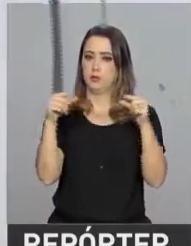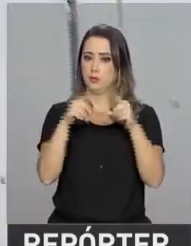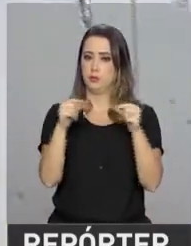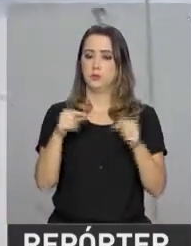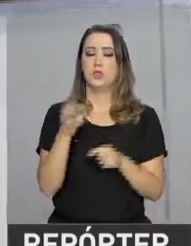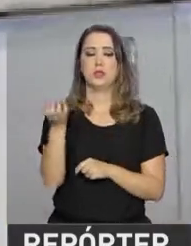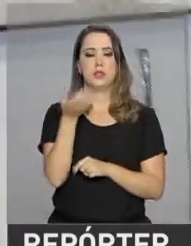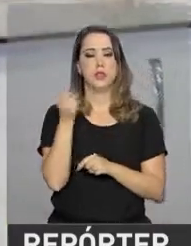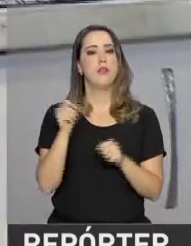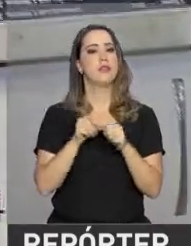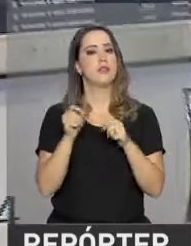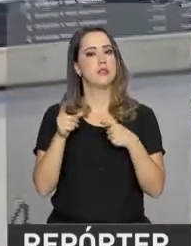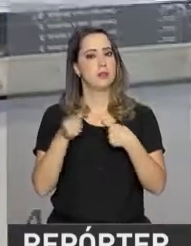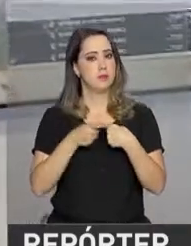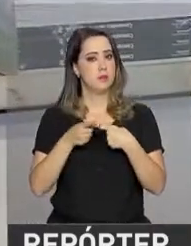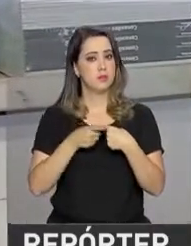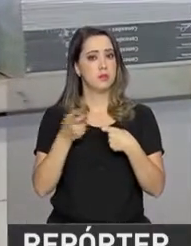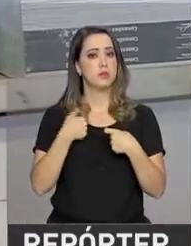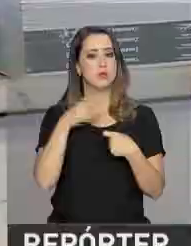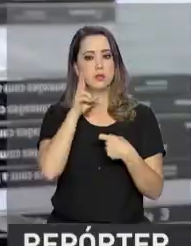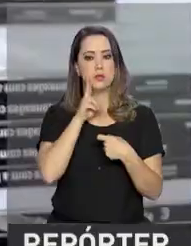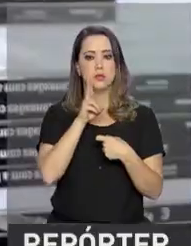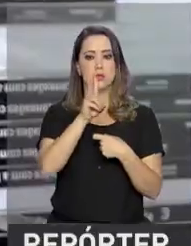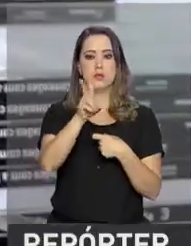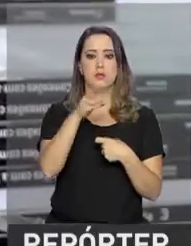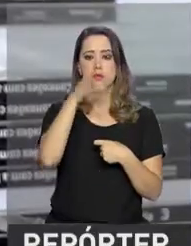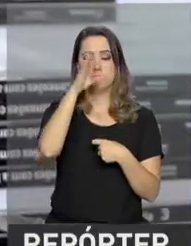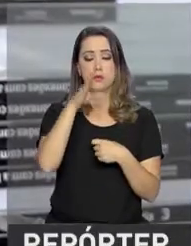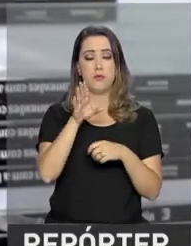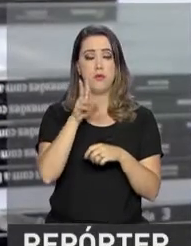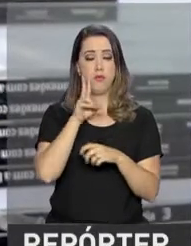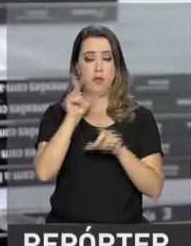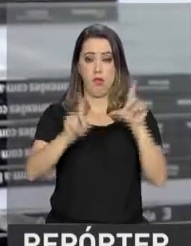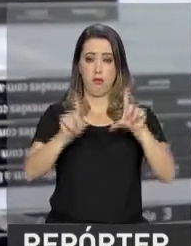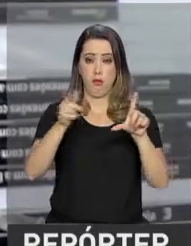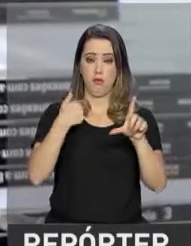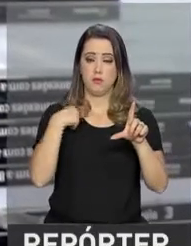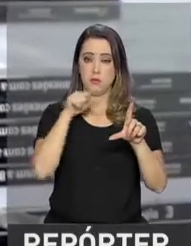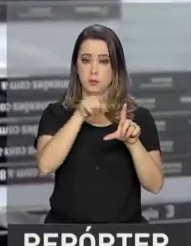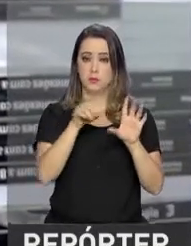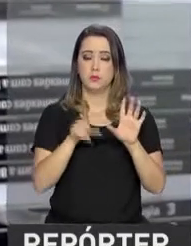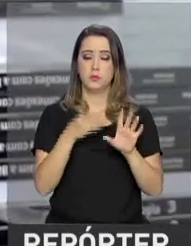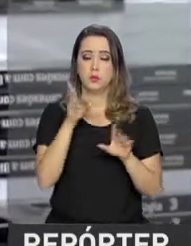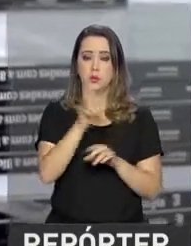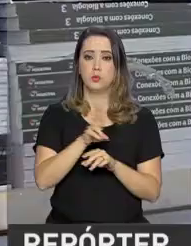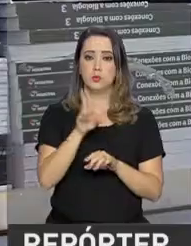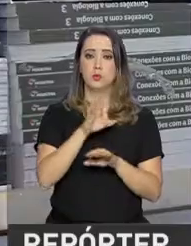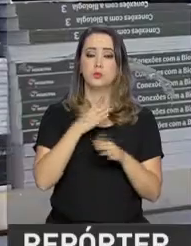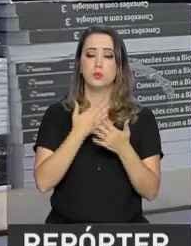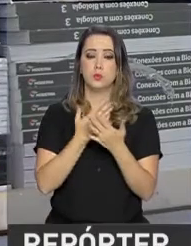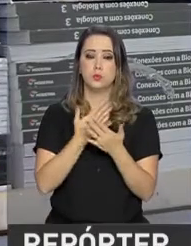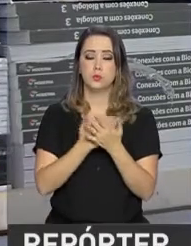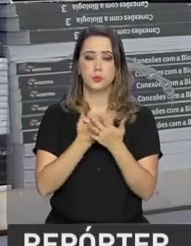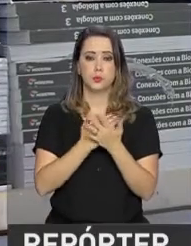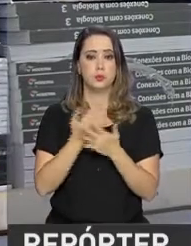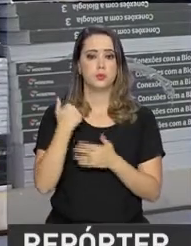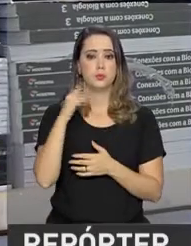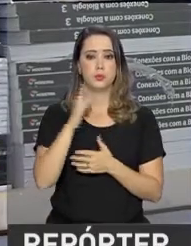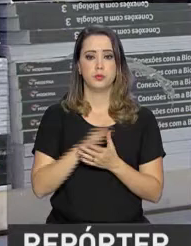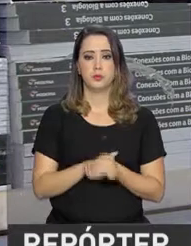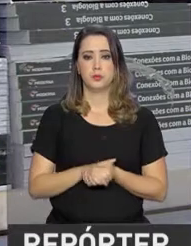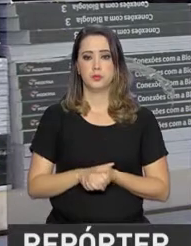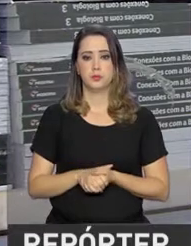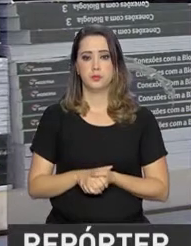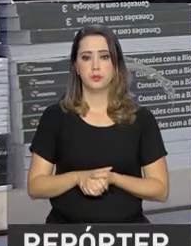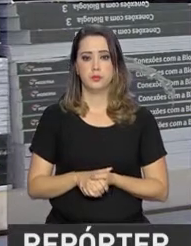cursar medicina e conta que assiste ao programa e usa o conteúdo para complementar os estudos. É um projeto importantíssimo,